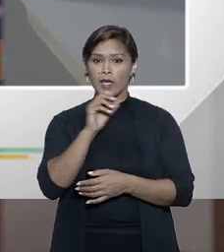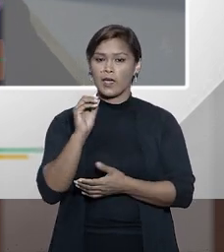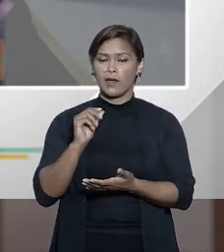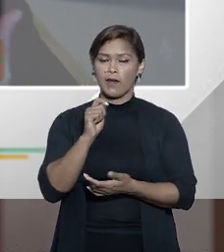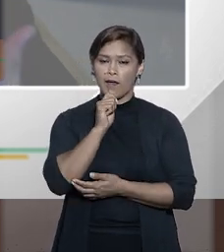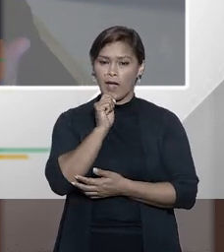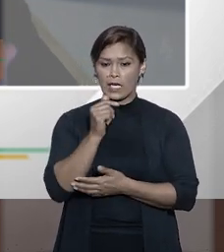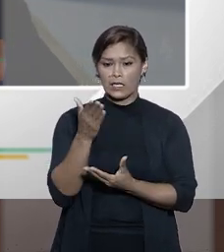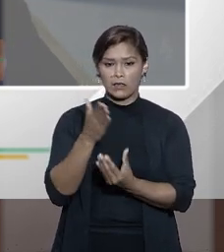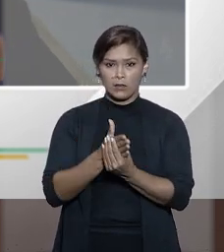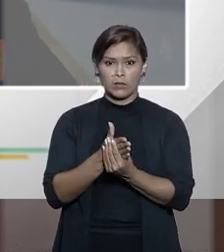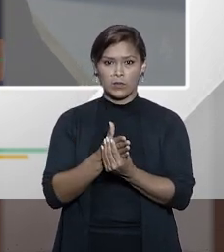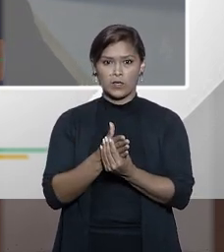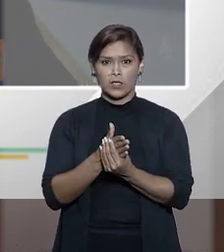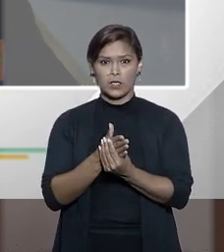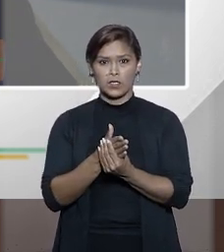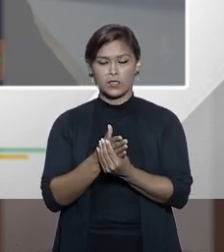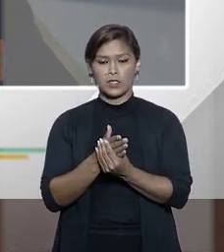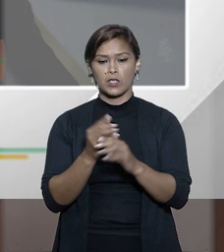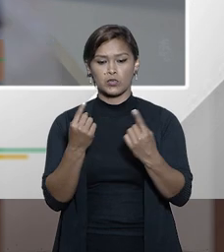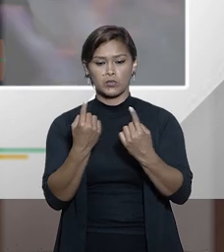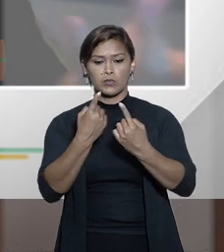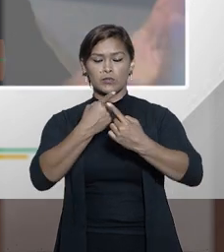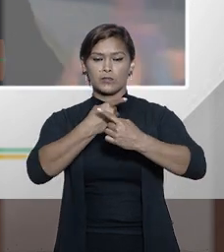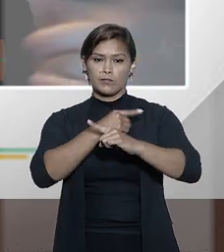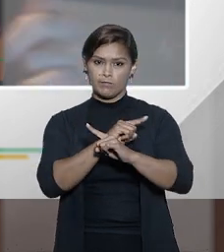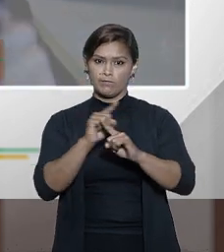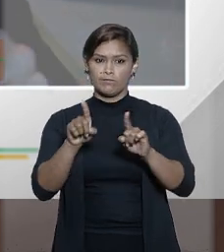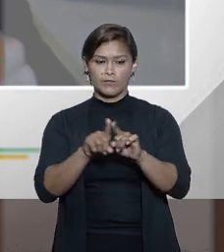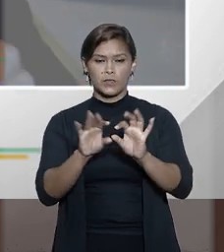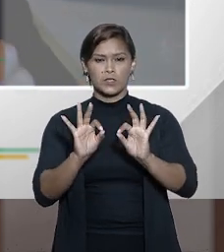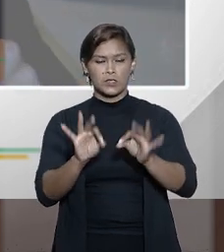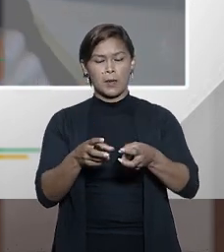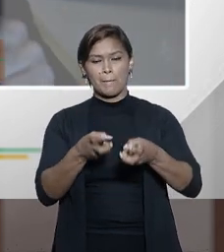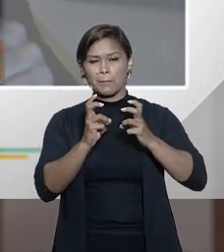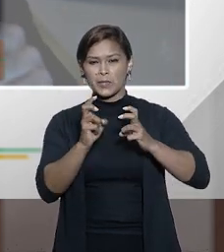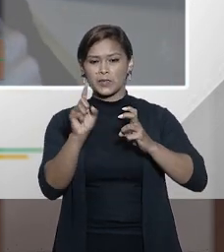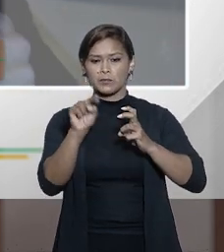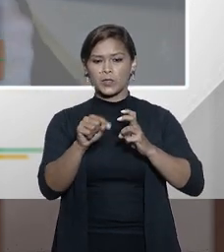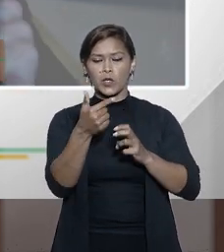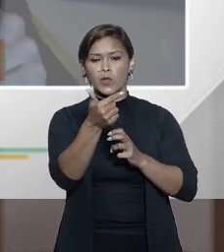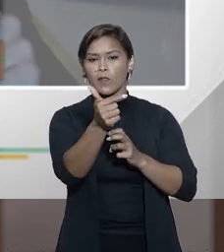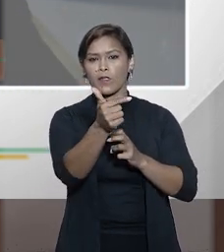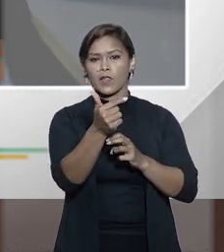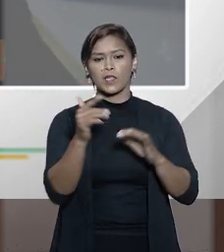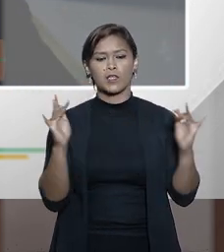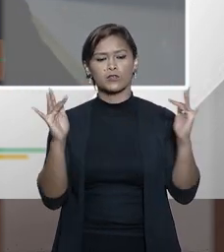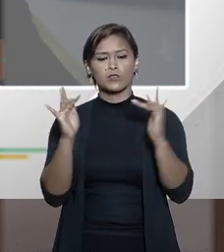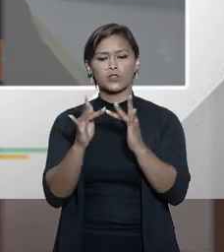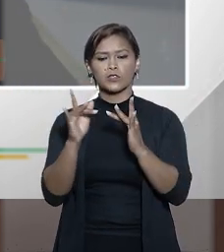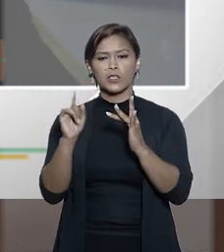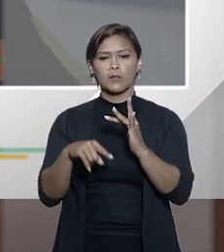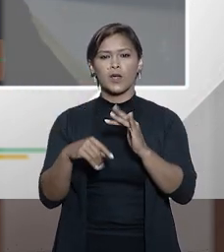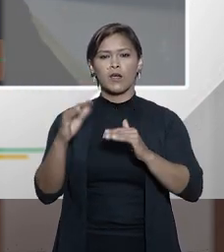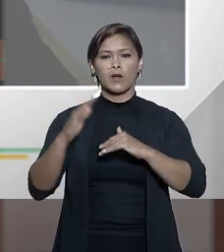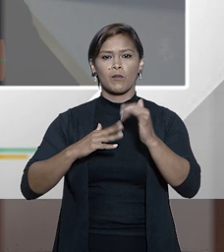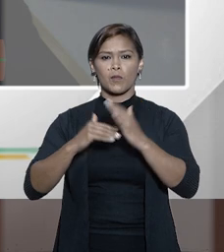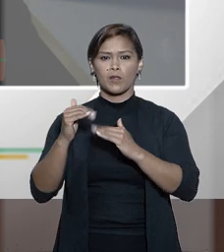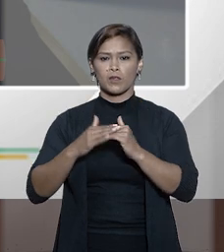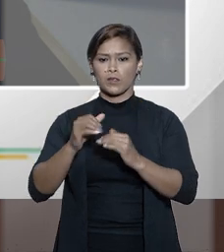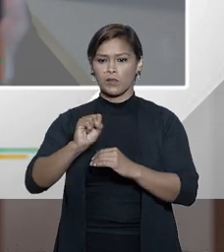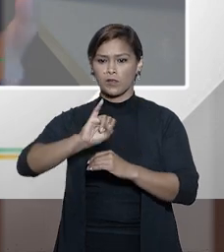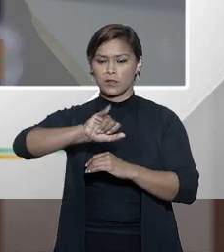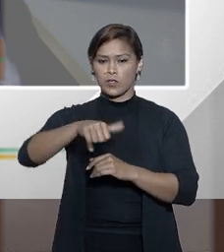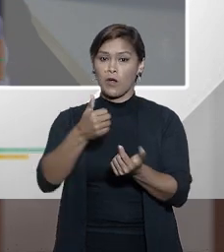jurídica, do devido processo, do contraditório, notadamente naquilo que não está diretamente sujeito à competência do